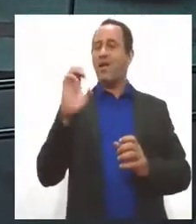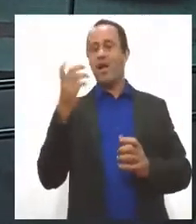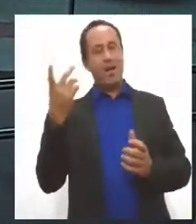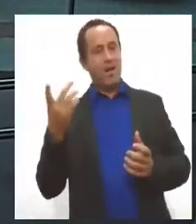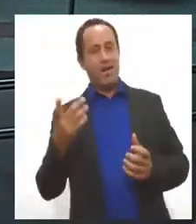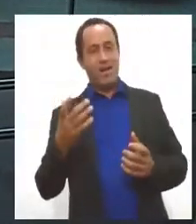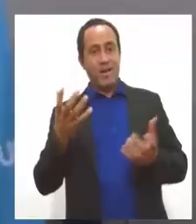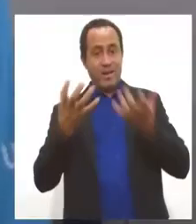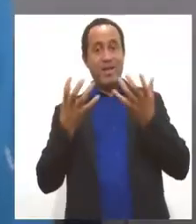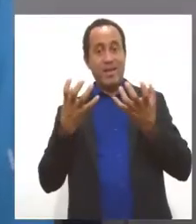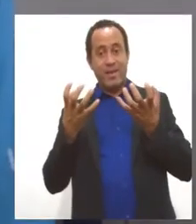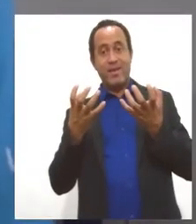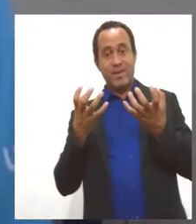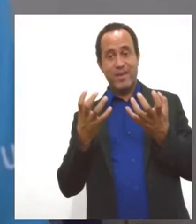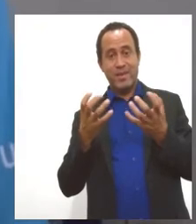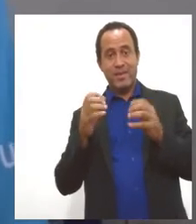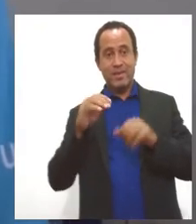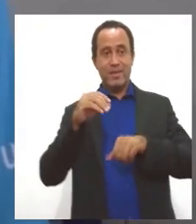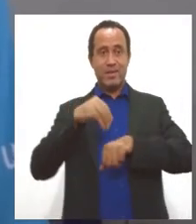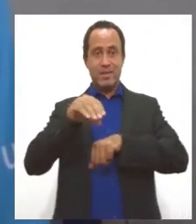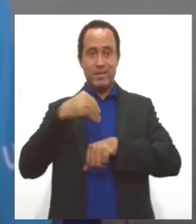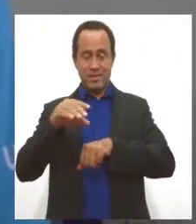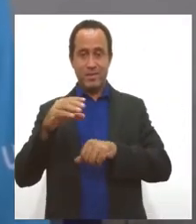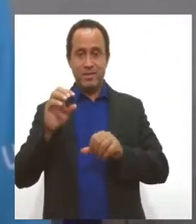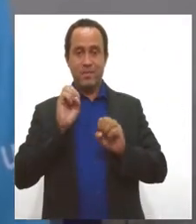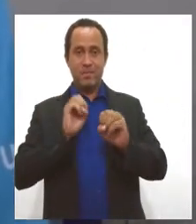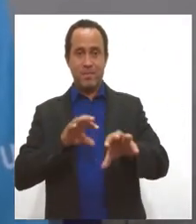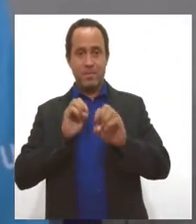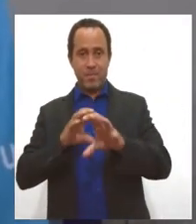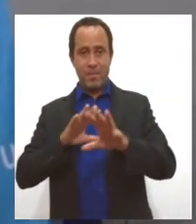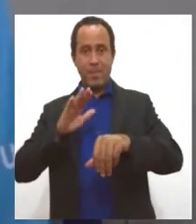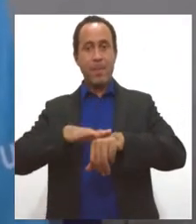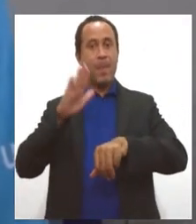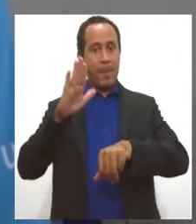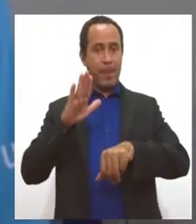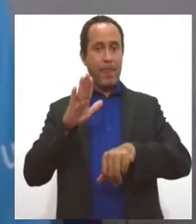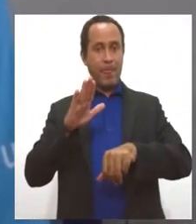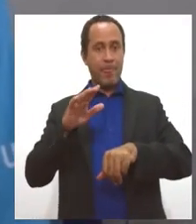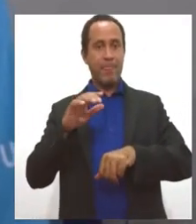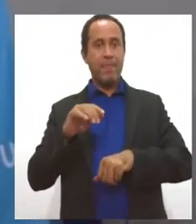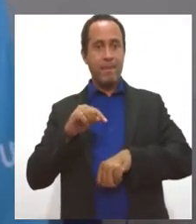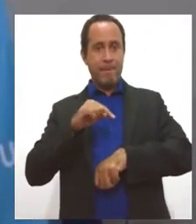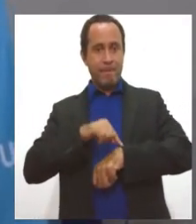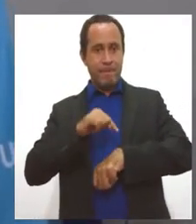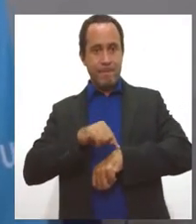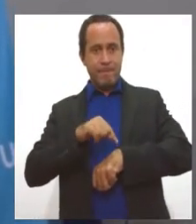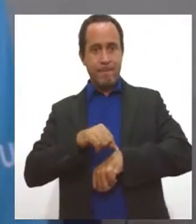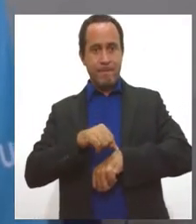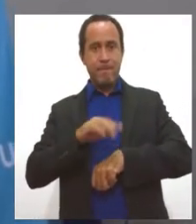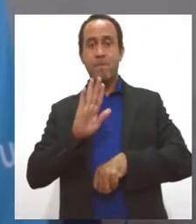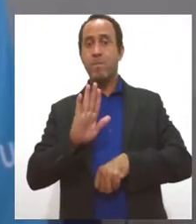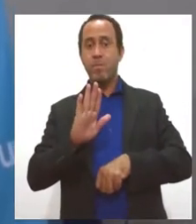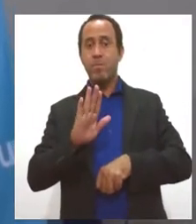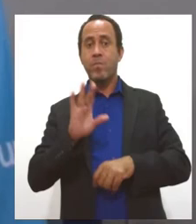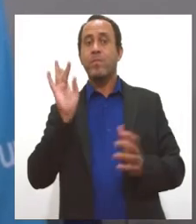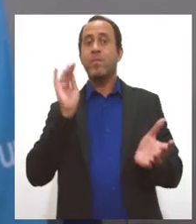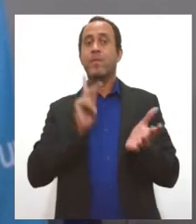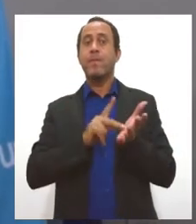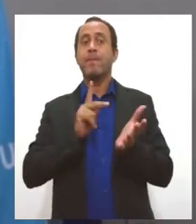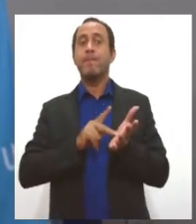Eu queria apenas destacar essa questão da educação, reforçar um pouco mais, se a gente ainda tem tempo para falar. Mas que, de fato, assim,